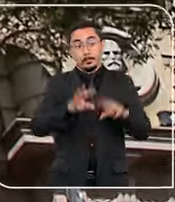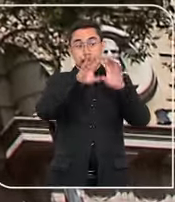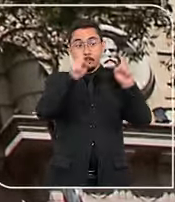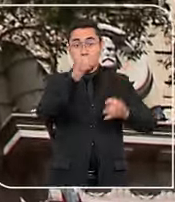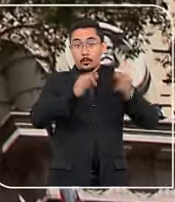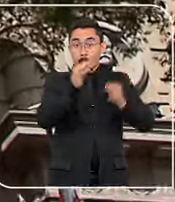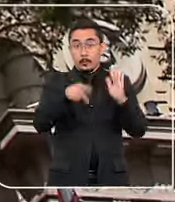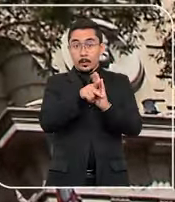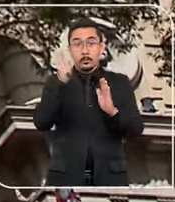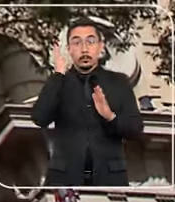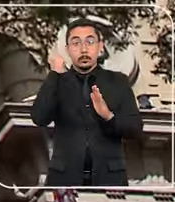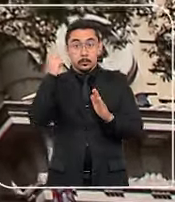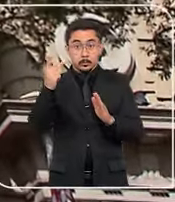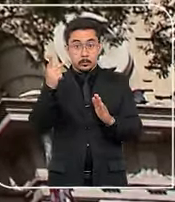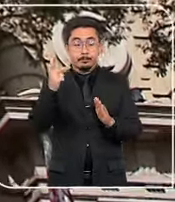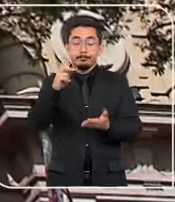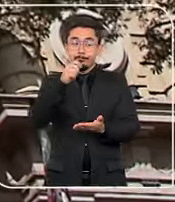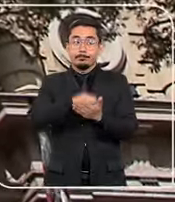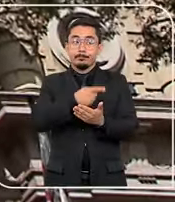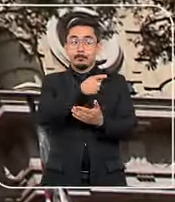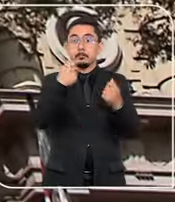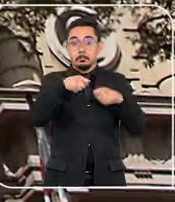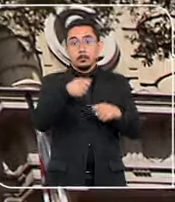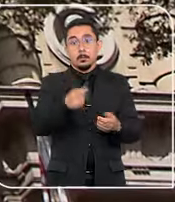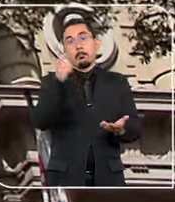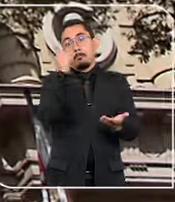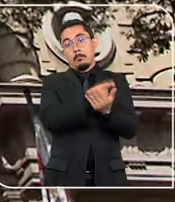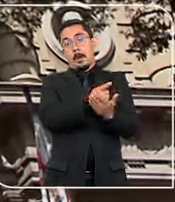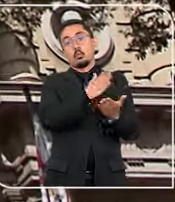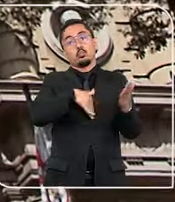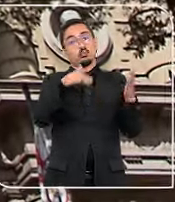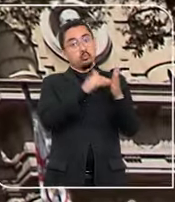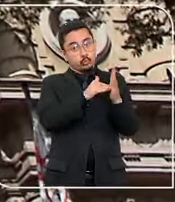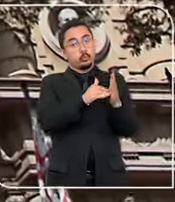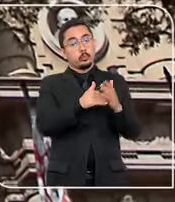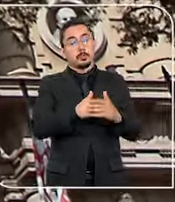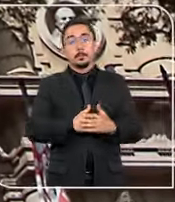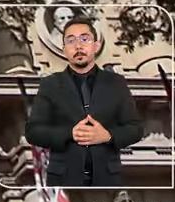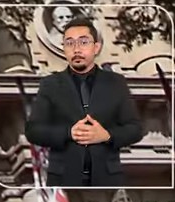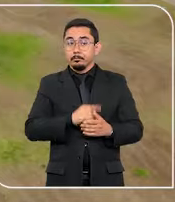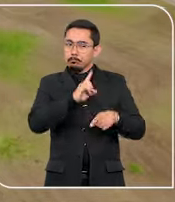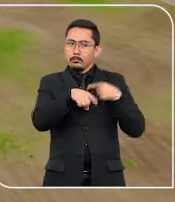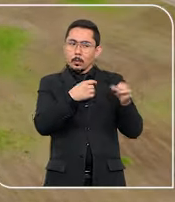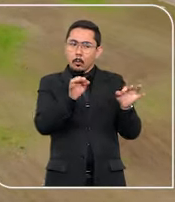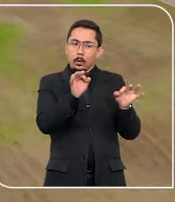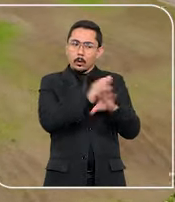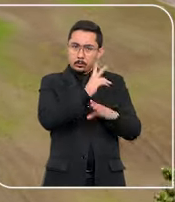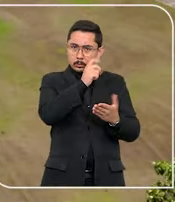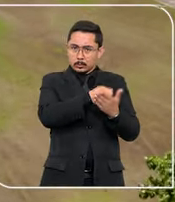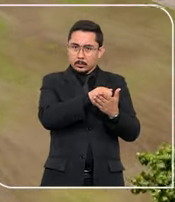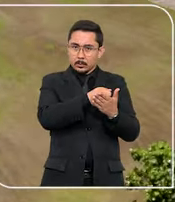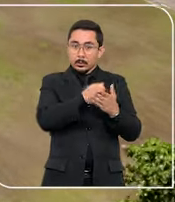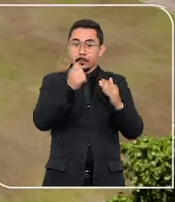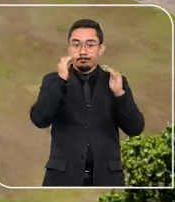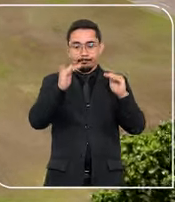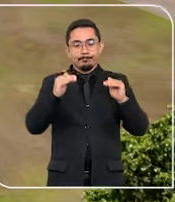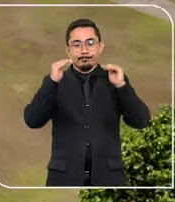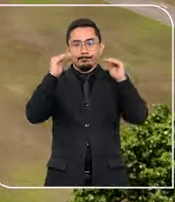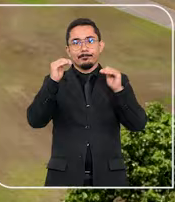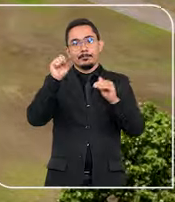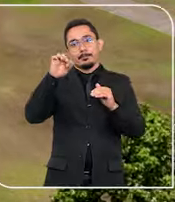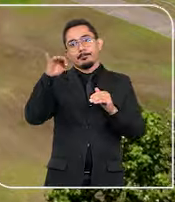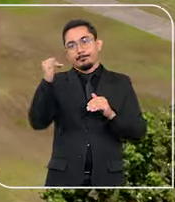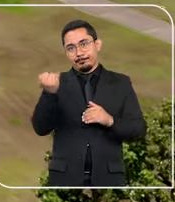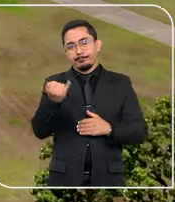Paulo havia condenado a operadora a cobrir o tratamento domiciliar com sistema de infusão contínua de insulina. Após a decisão, o caso chegou ao